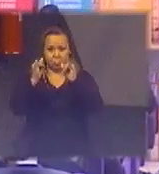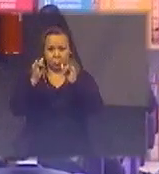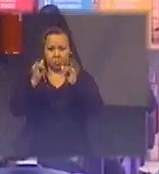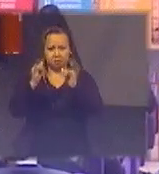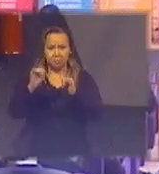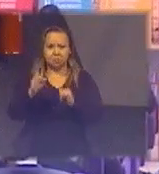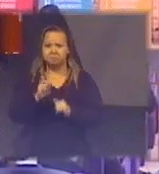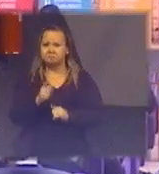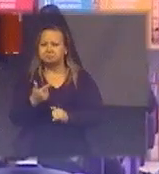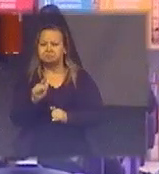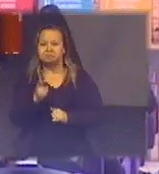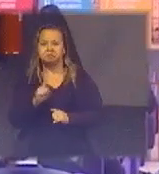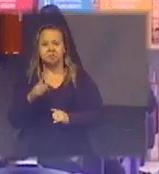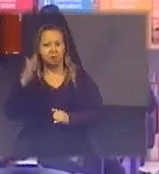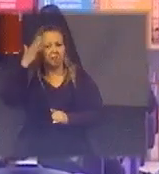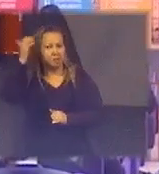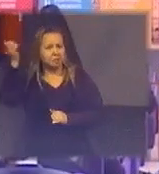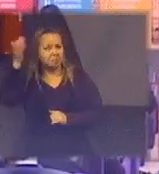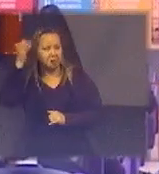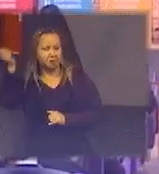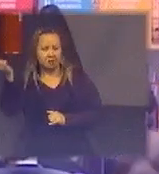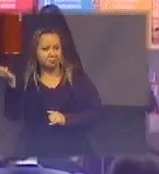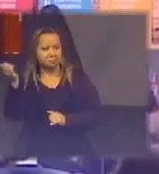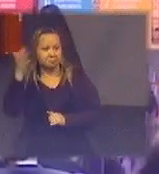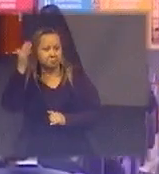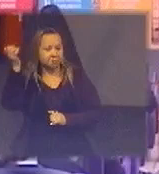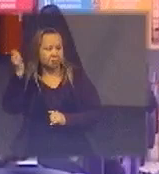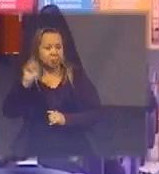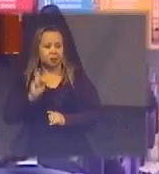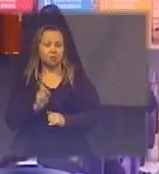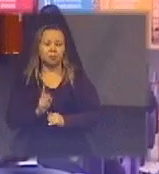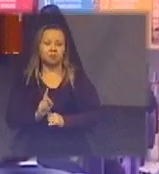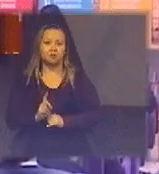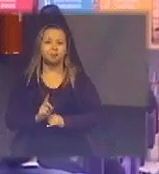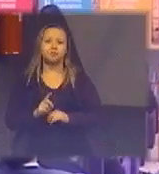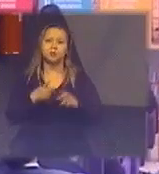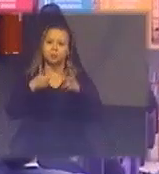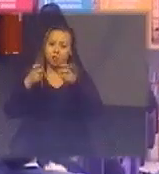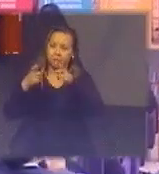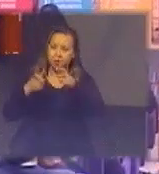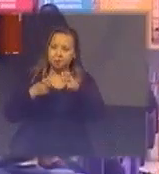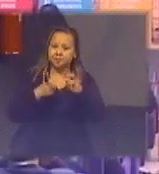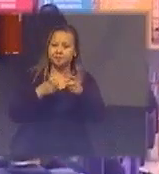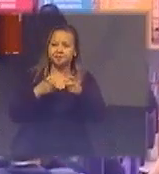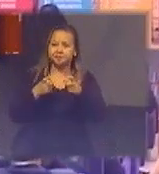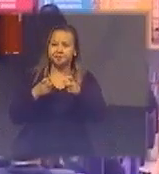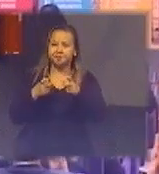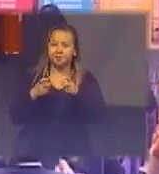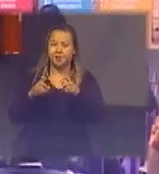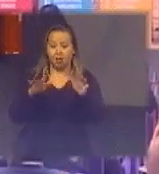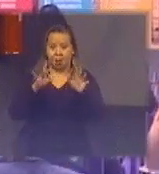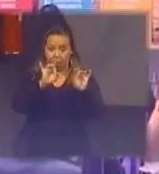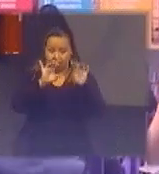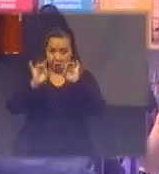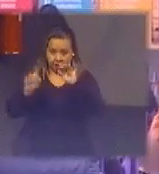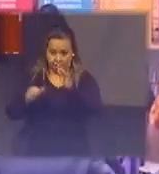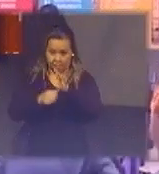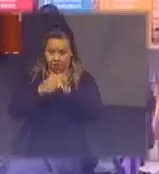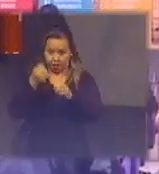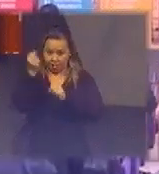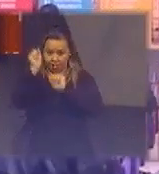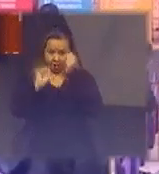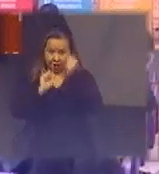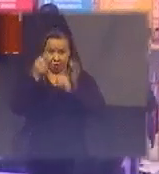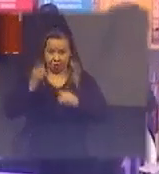moda falar sobre isso mas sobre a obsolescência programada e a obsolescência percebida perceptiva então cada vez mais as indústrias